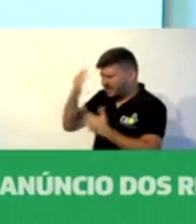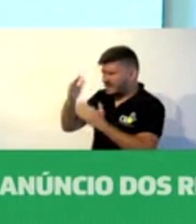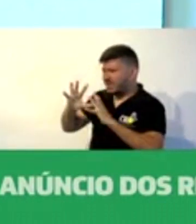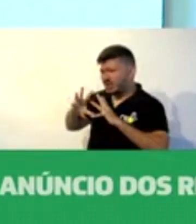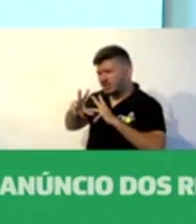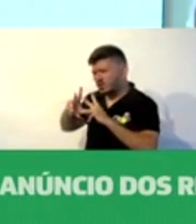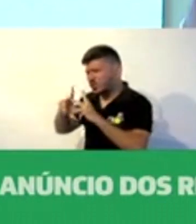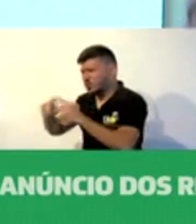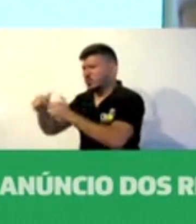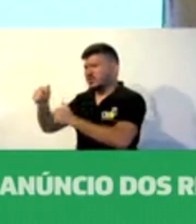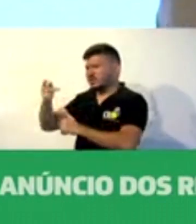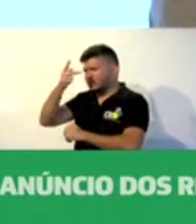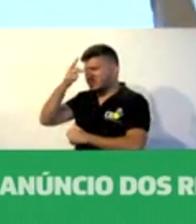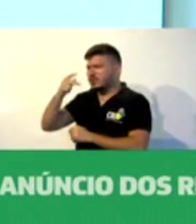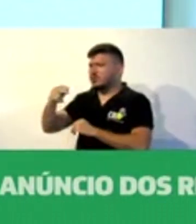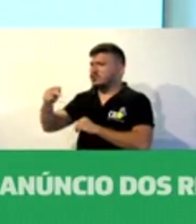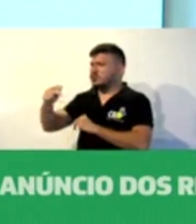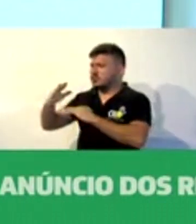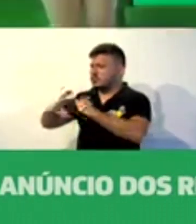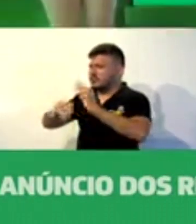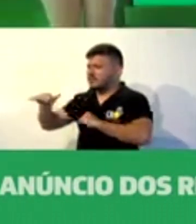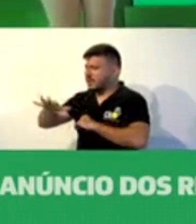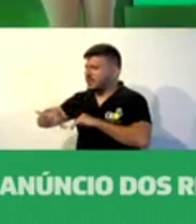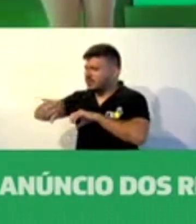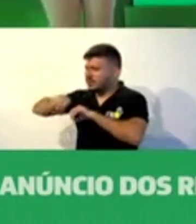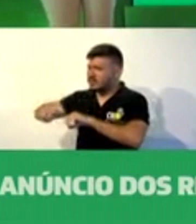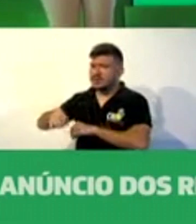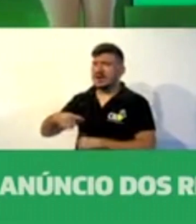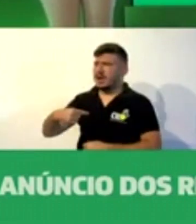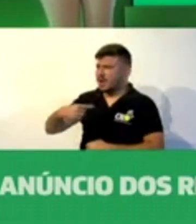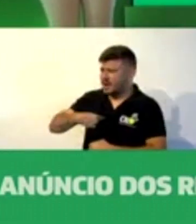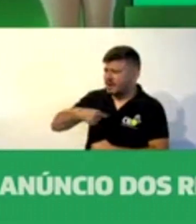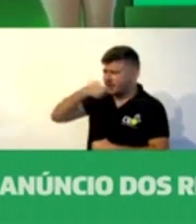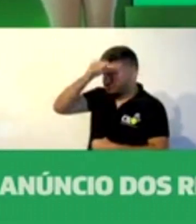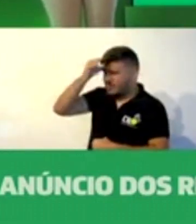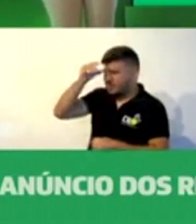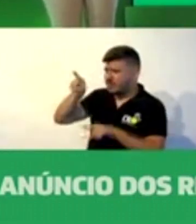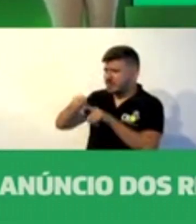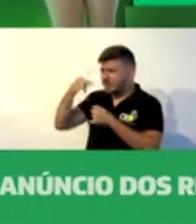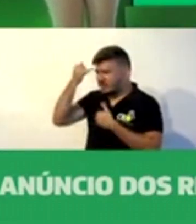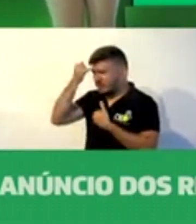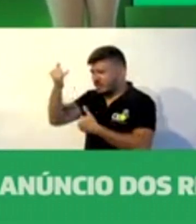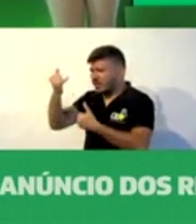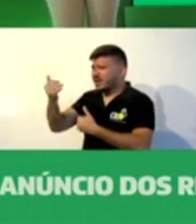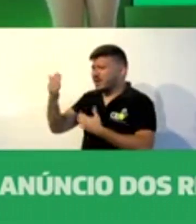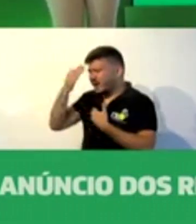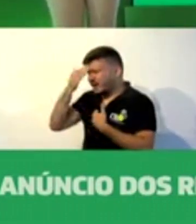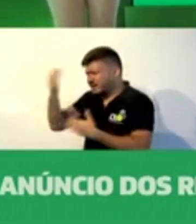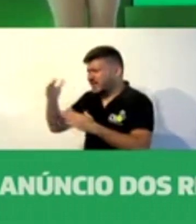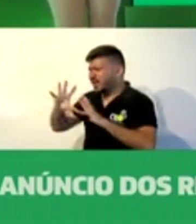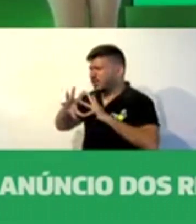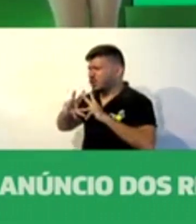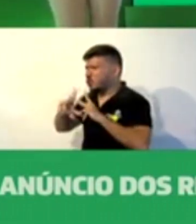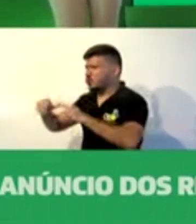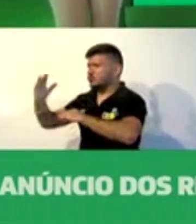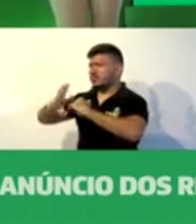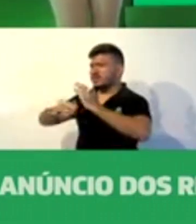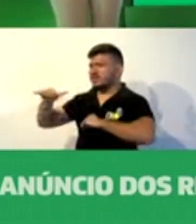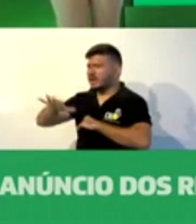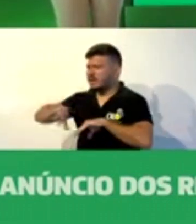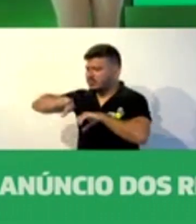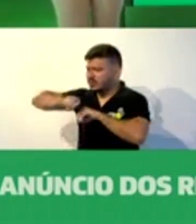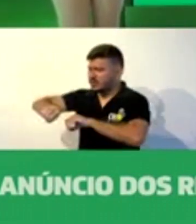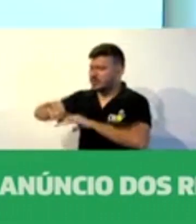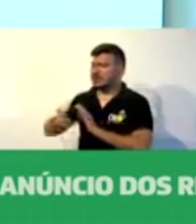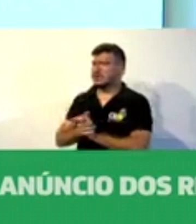meu nome, no nome da professora, da vice-governadora Isolda Sela, a todos, todos que se envolvem com a educação do Ceará,